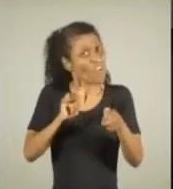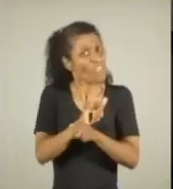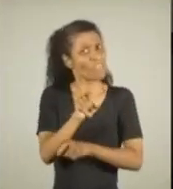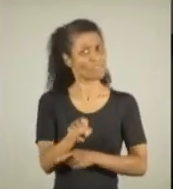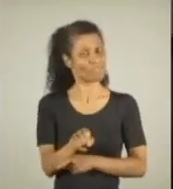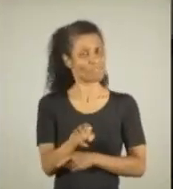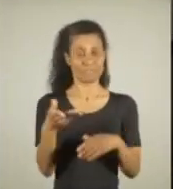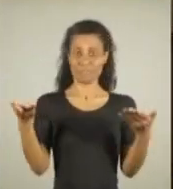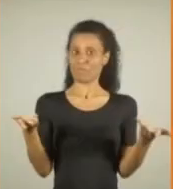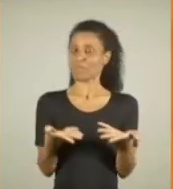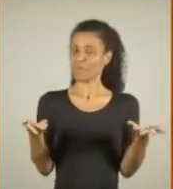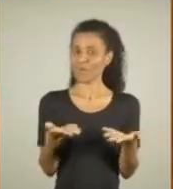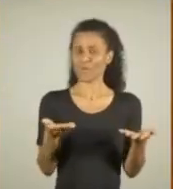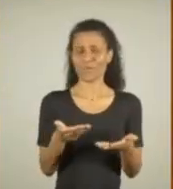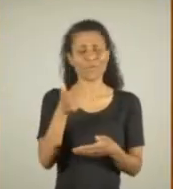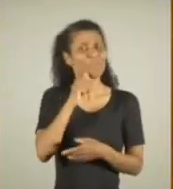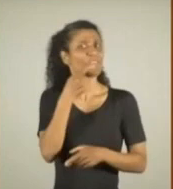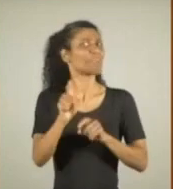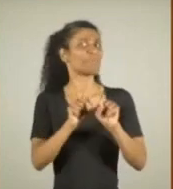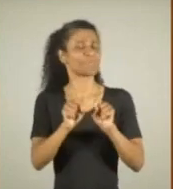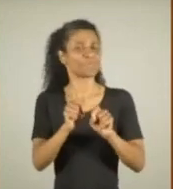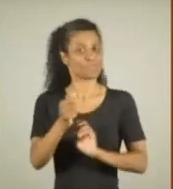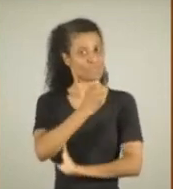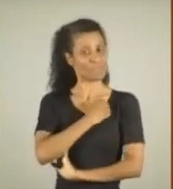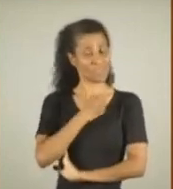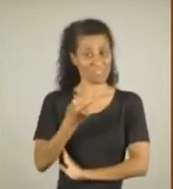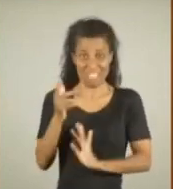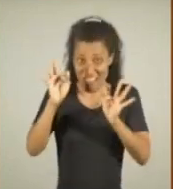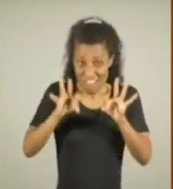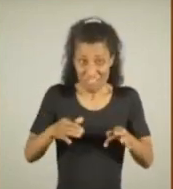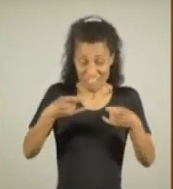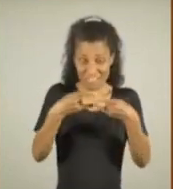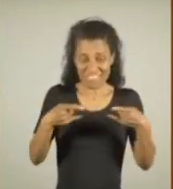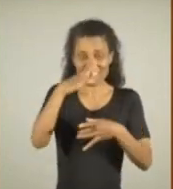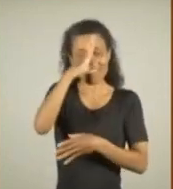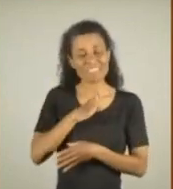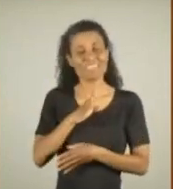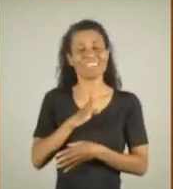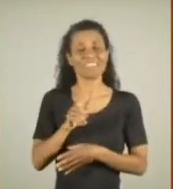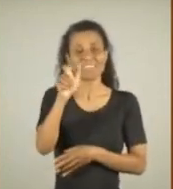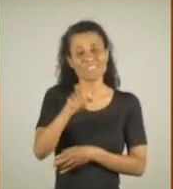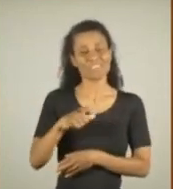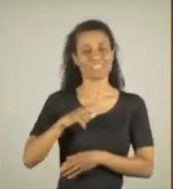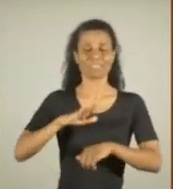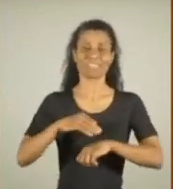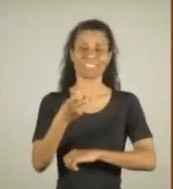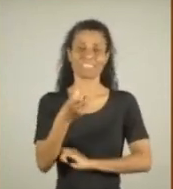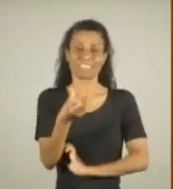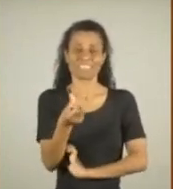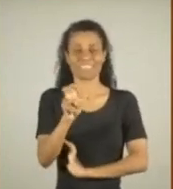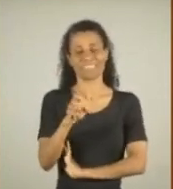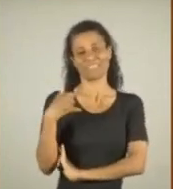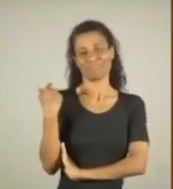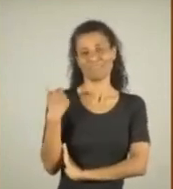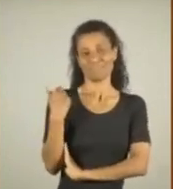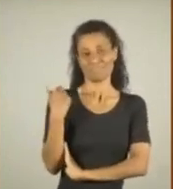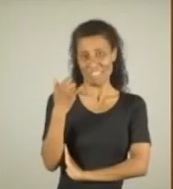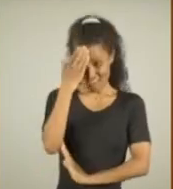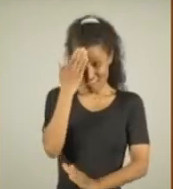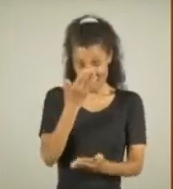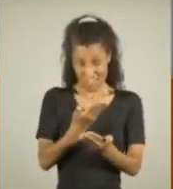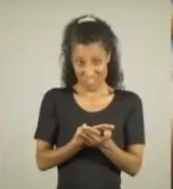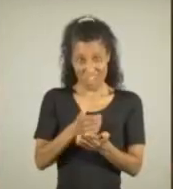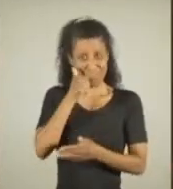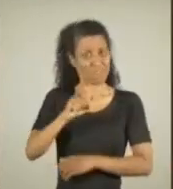tentando confundir você. Agora, ela anda dizendo por aí que o Melo quer acabar com a passagem grátis para quem tem mais de 65